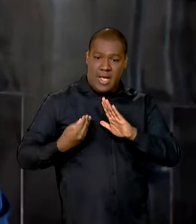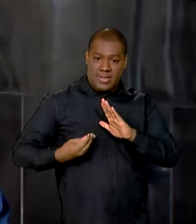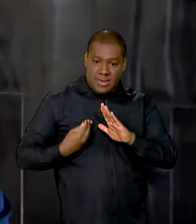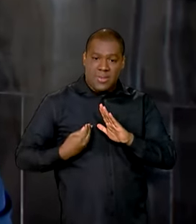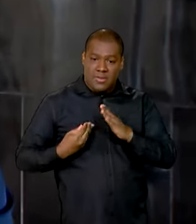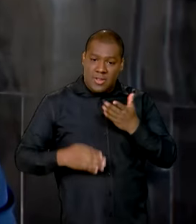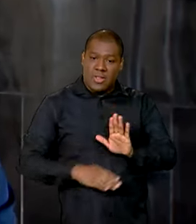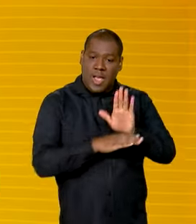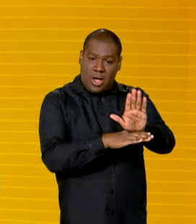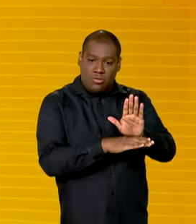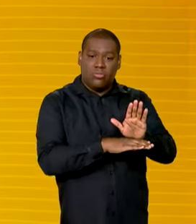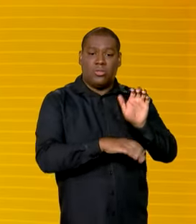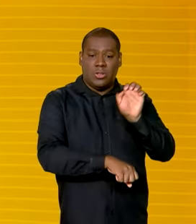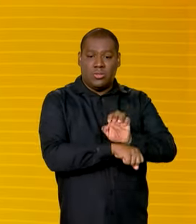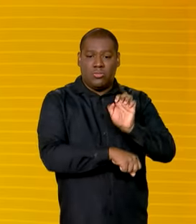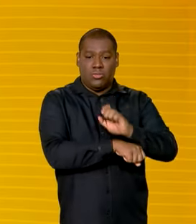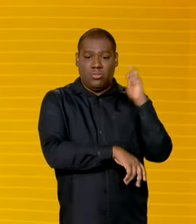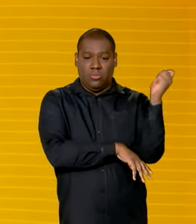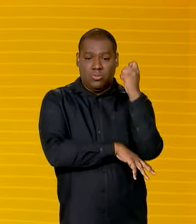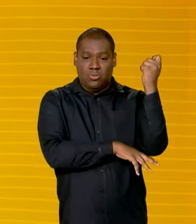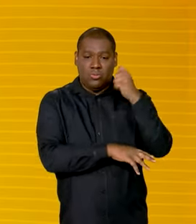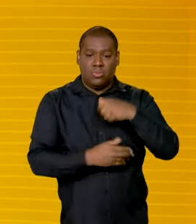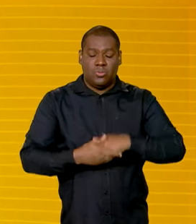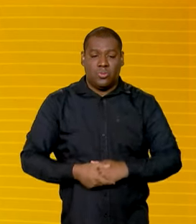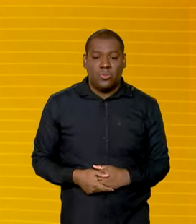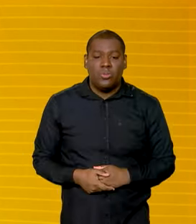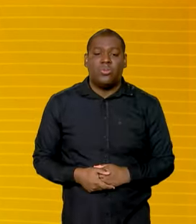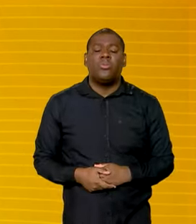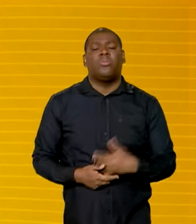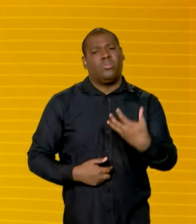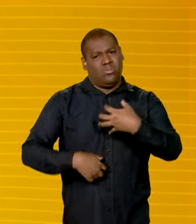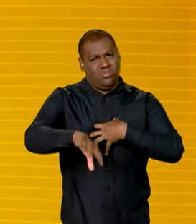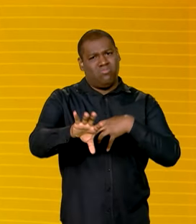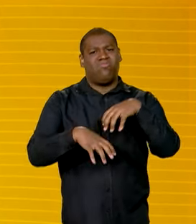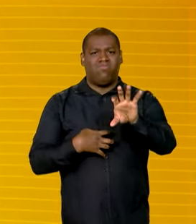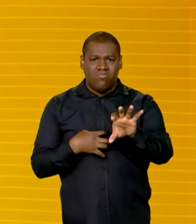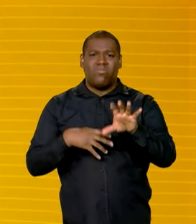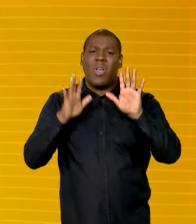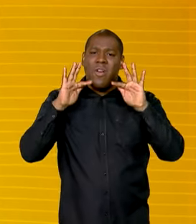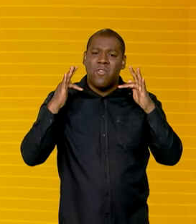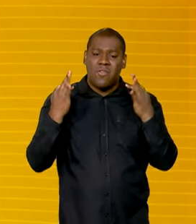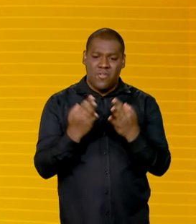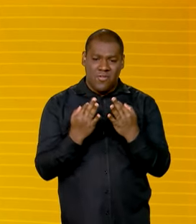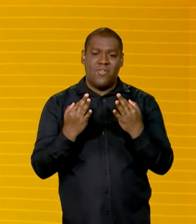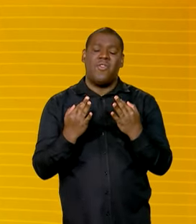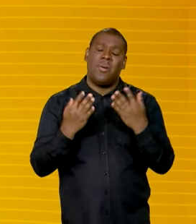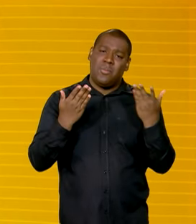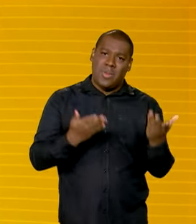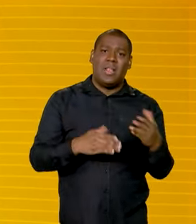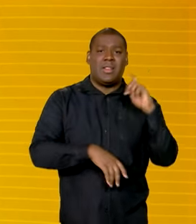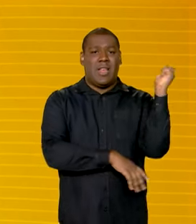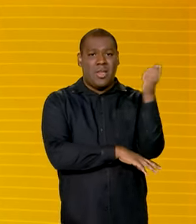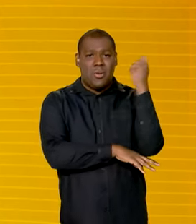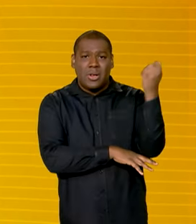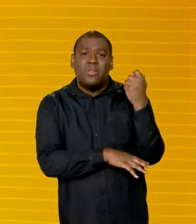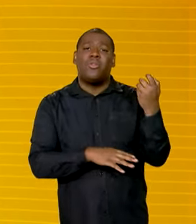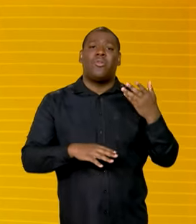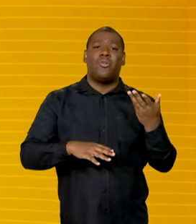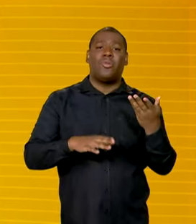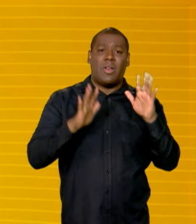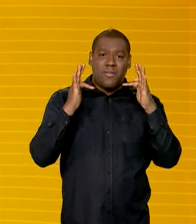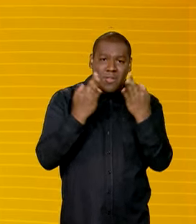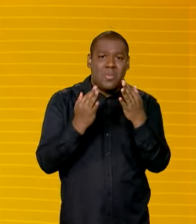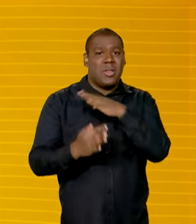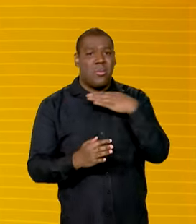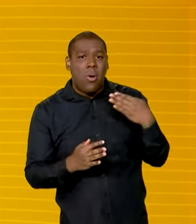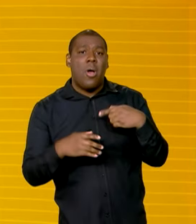Vamos ver. Quero aqui também prestar a minha solidariedade às famílias, perder os seus entes queridos, perder as suas casas.